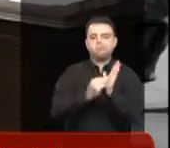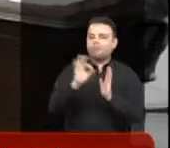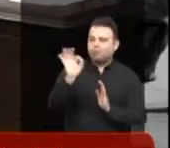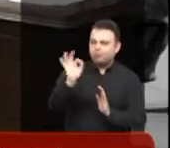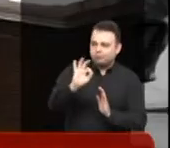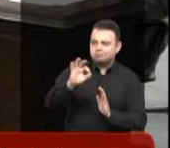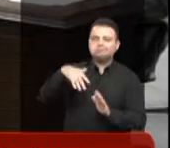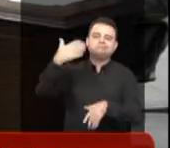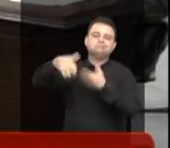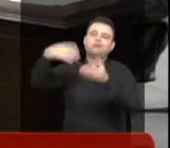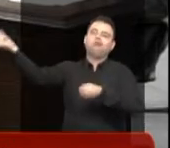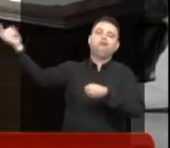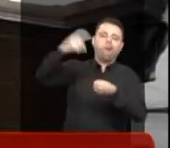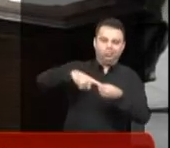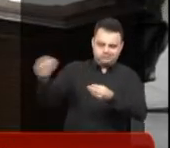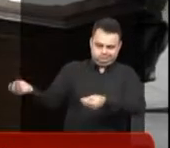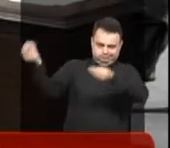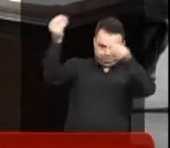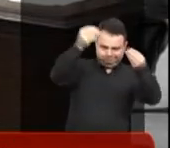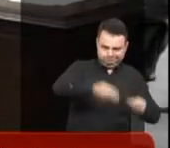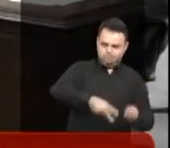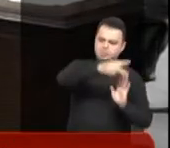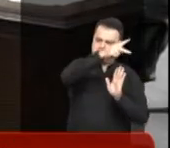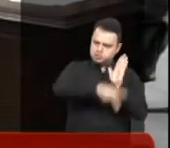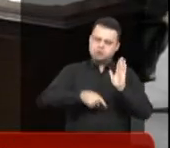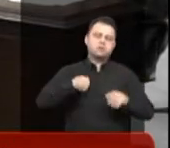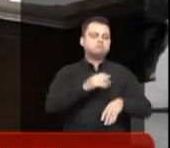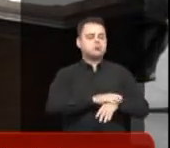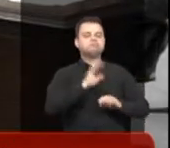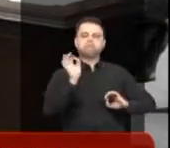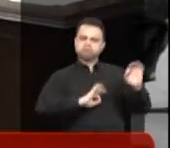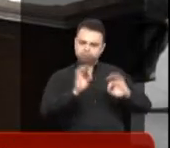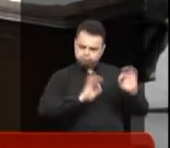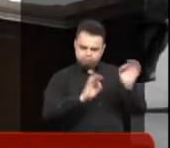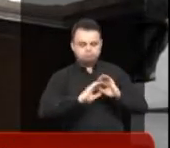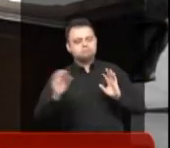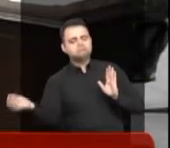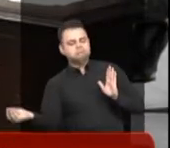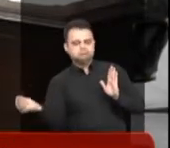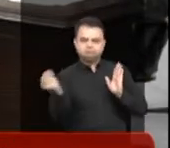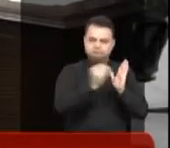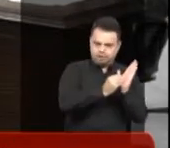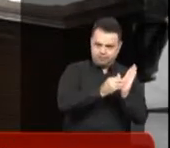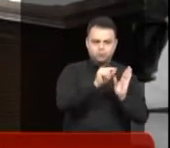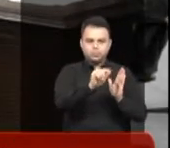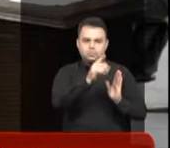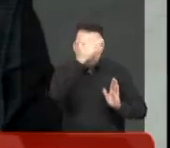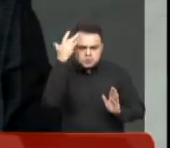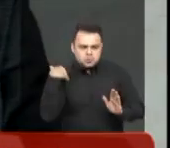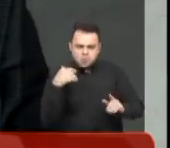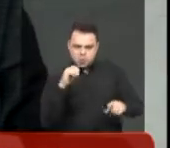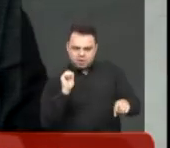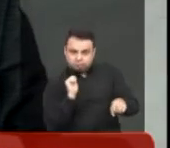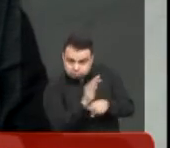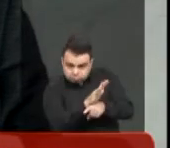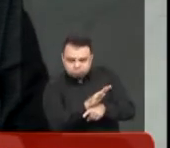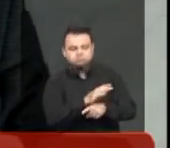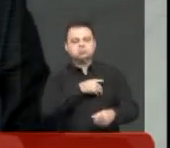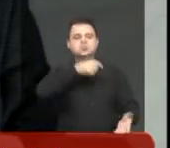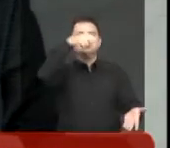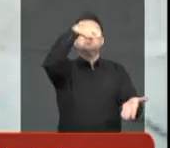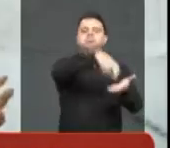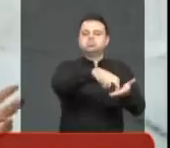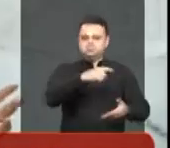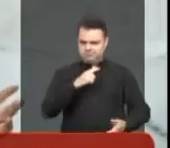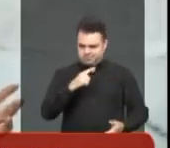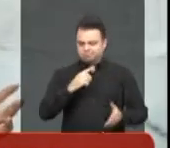ele deve ser mantido e aí eu reapresento o projeto, já está pronto com uma sanção para quem descobrir. E essa